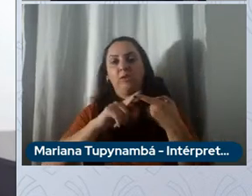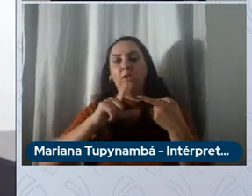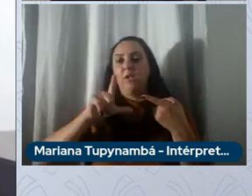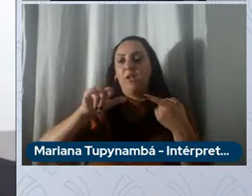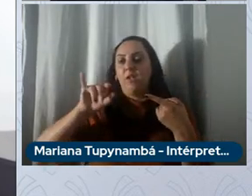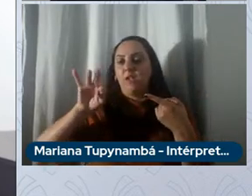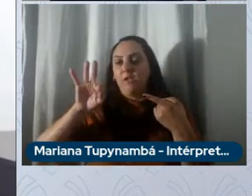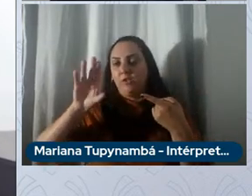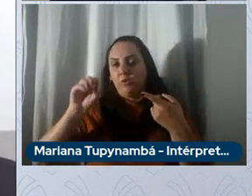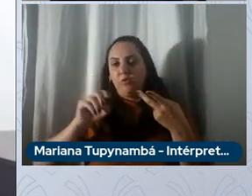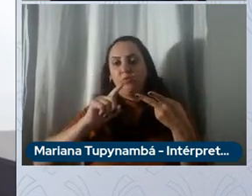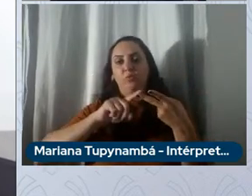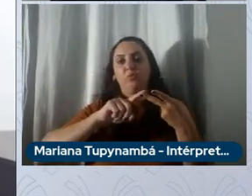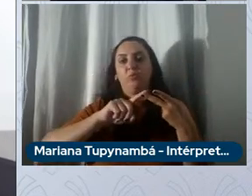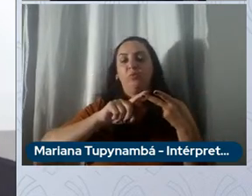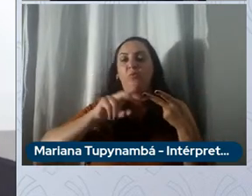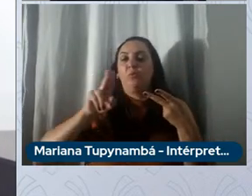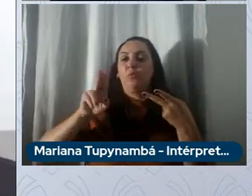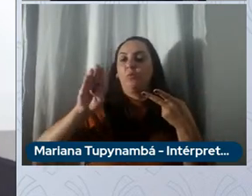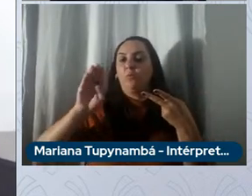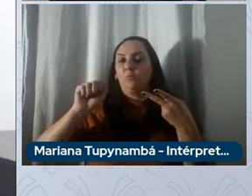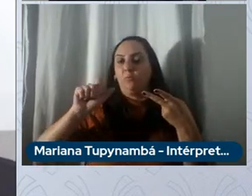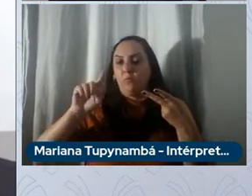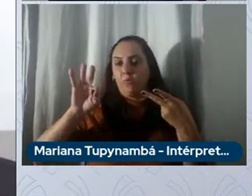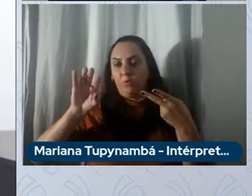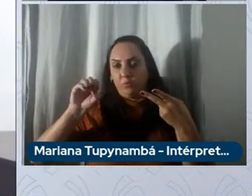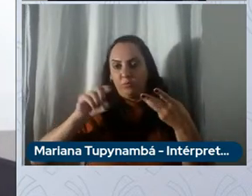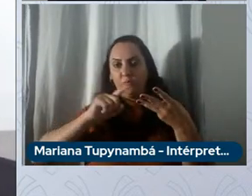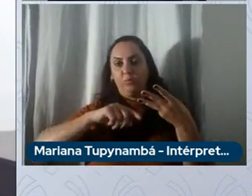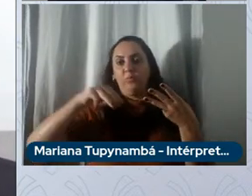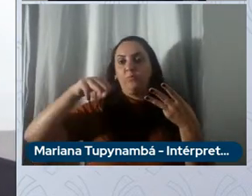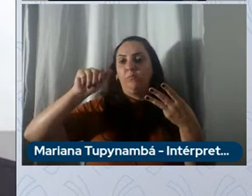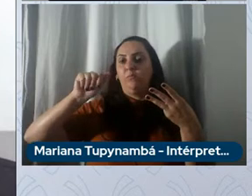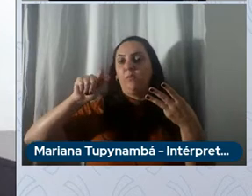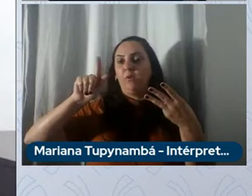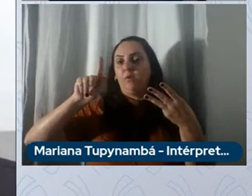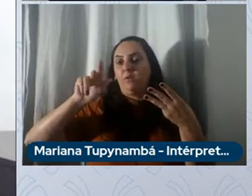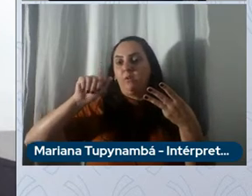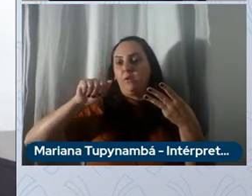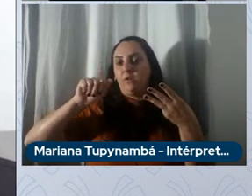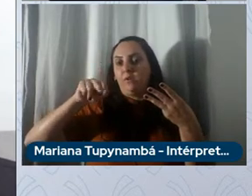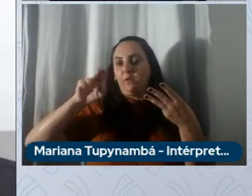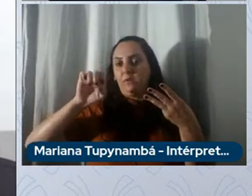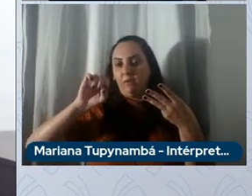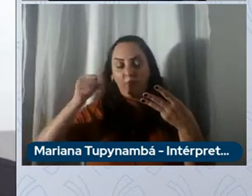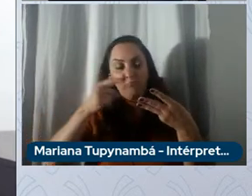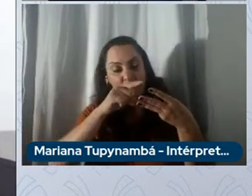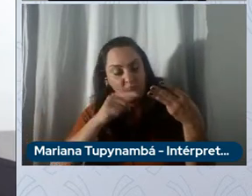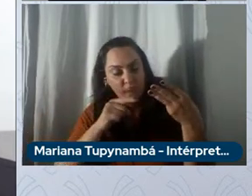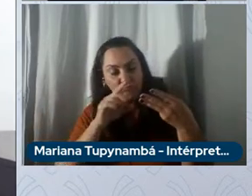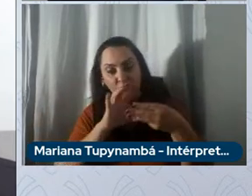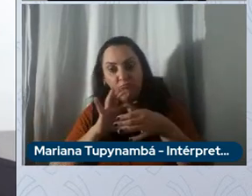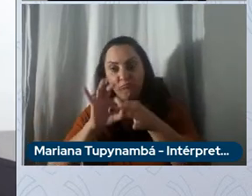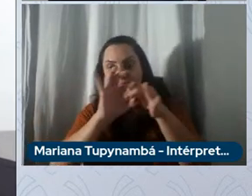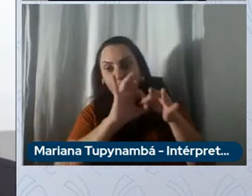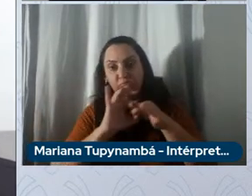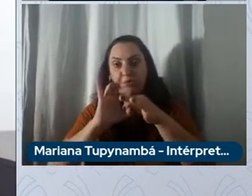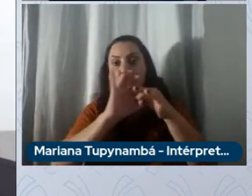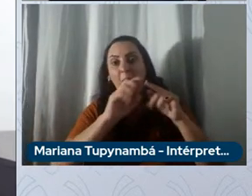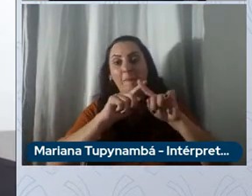manganês são os principais agora lítio é o primeiro para o qual precisamos